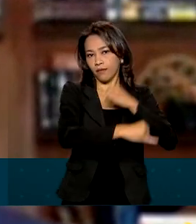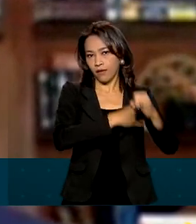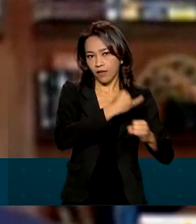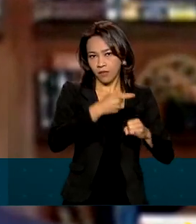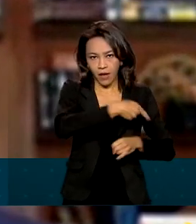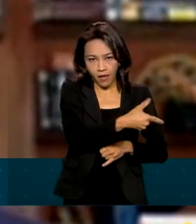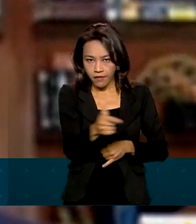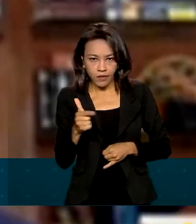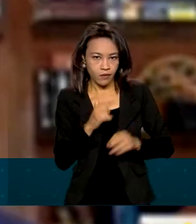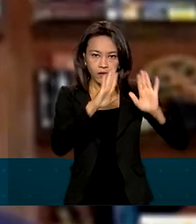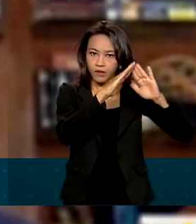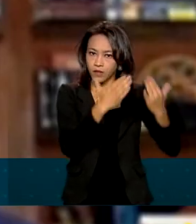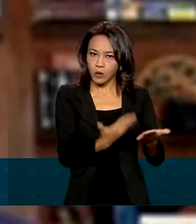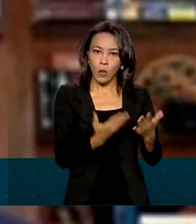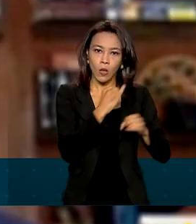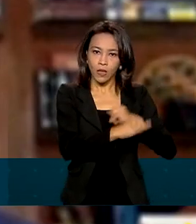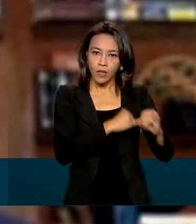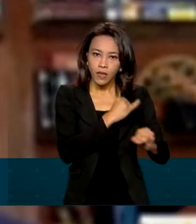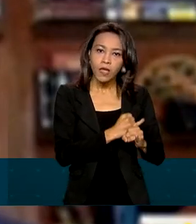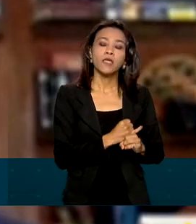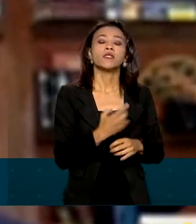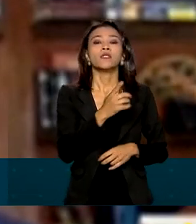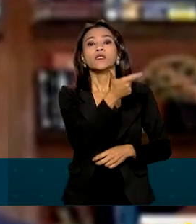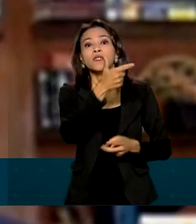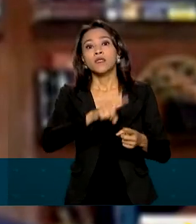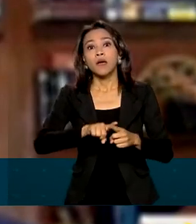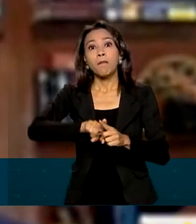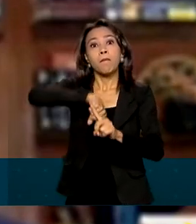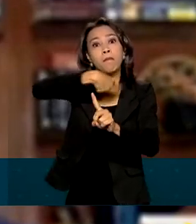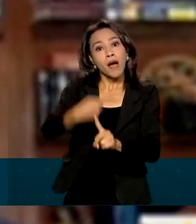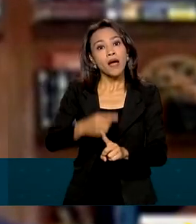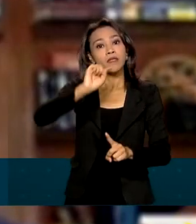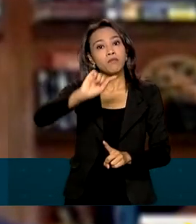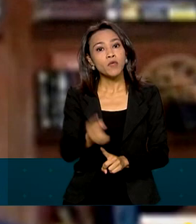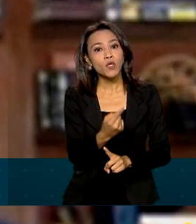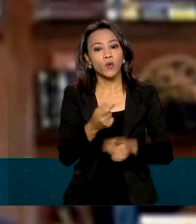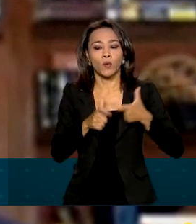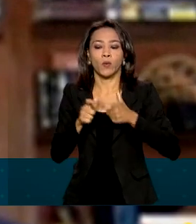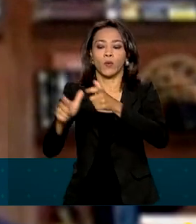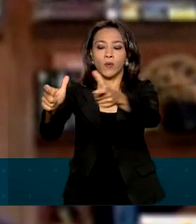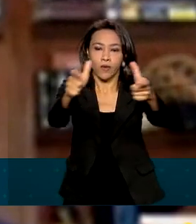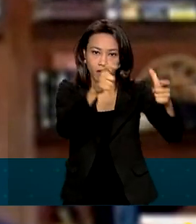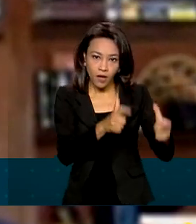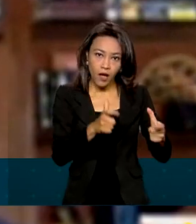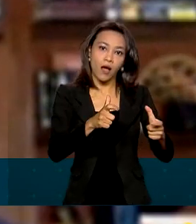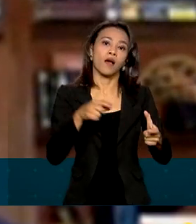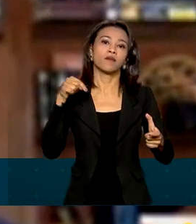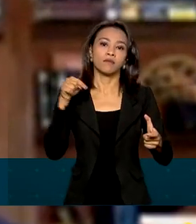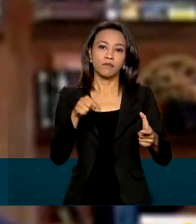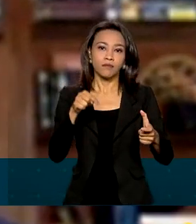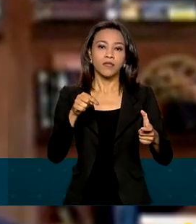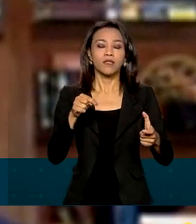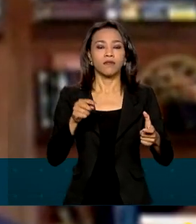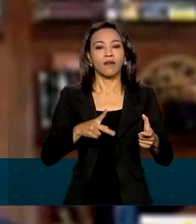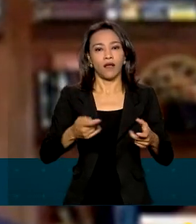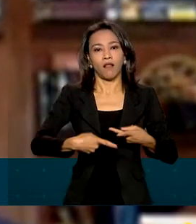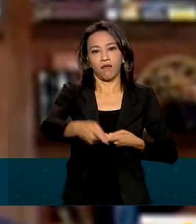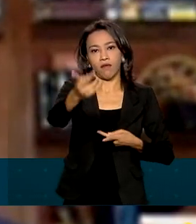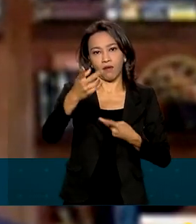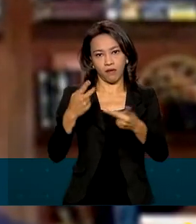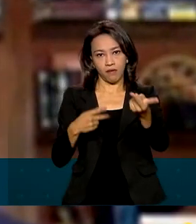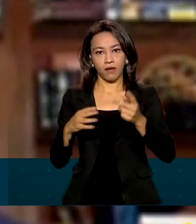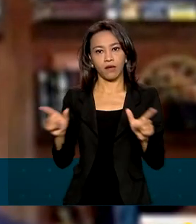tem, das escolas urbanas. Com esse aumento de mais mil localidades, que a Anatel fez, essa conta final, nós